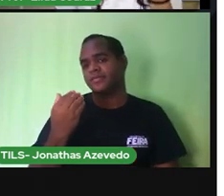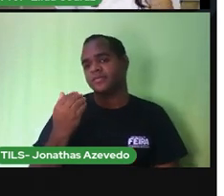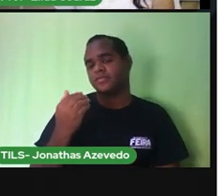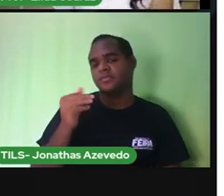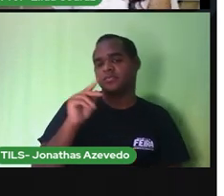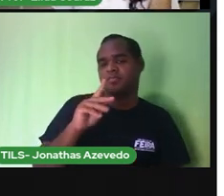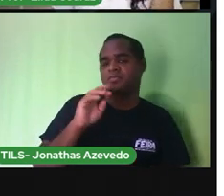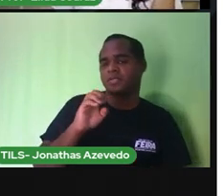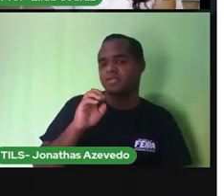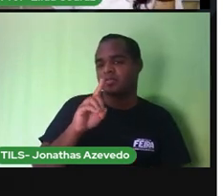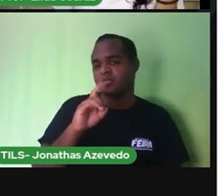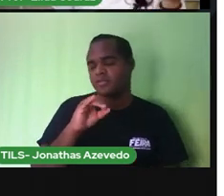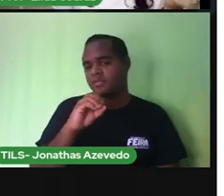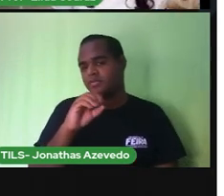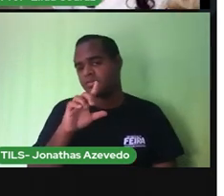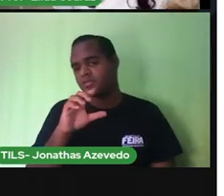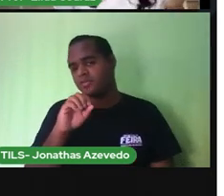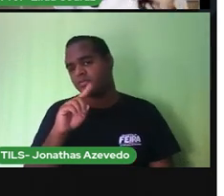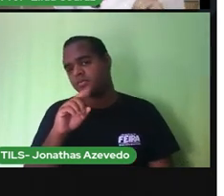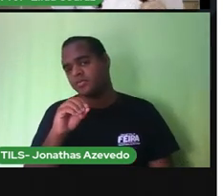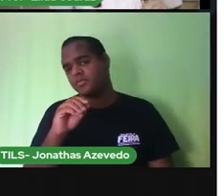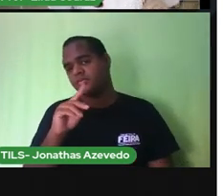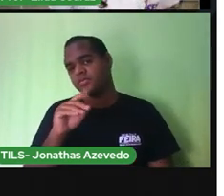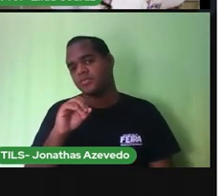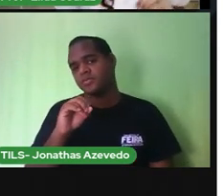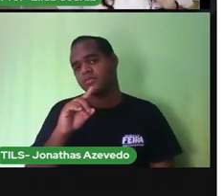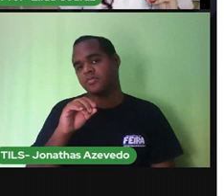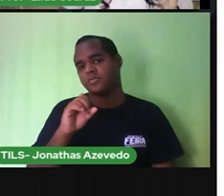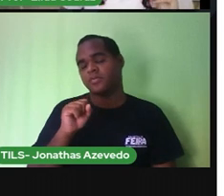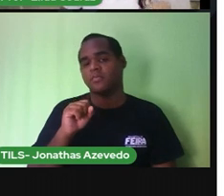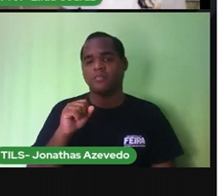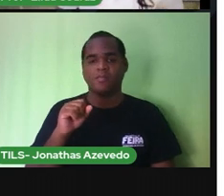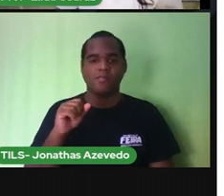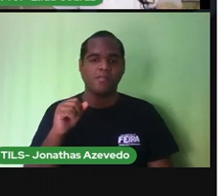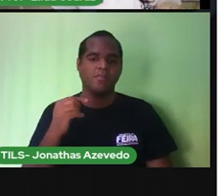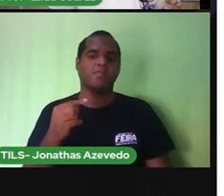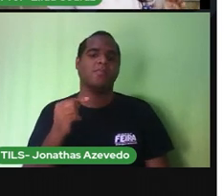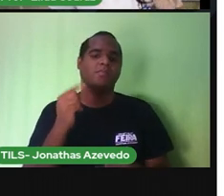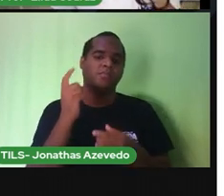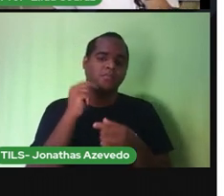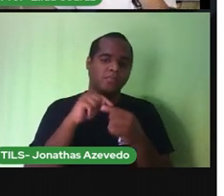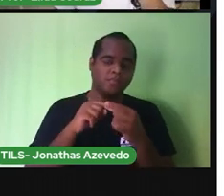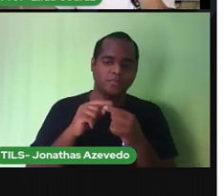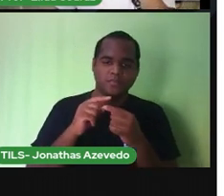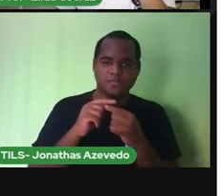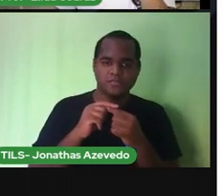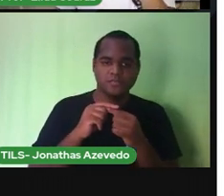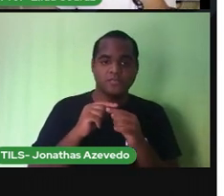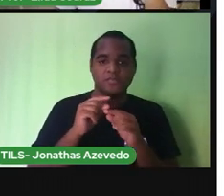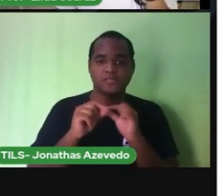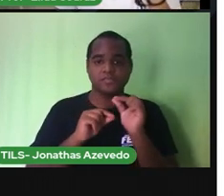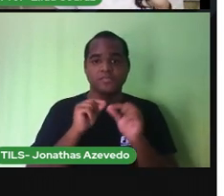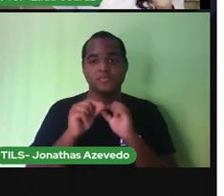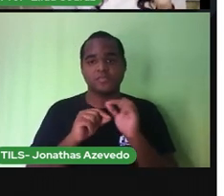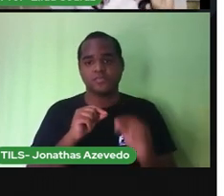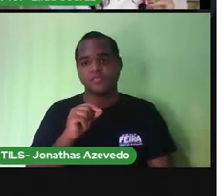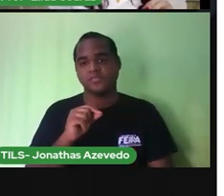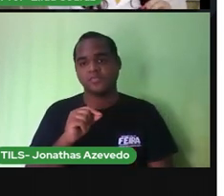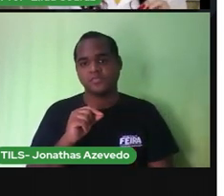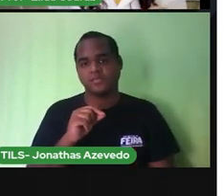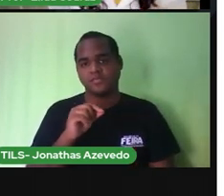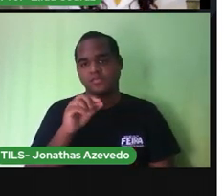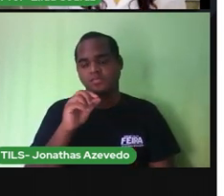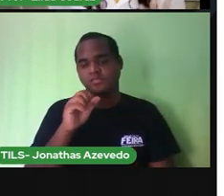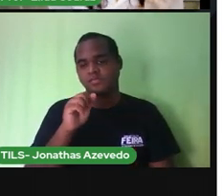pediculose que é o popular piolho a cárie proelida que bicho feio foi a